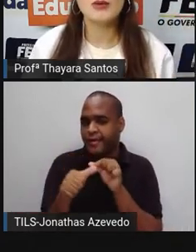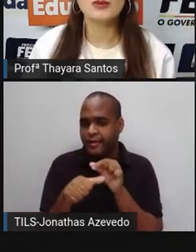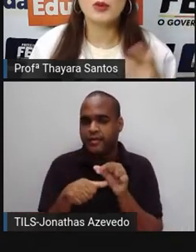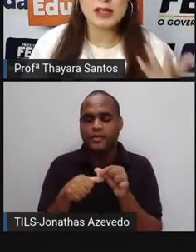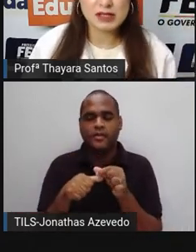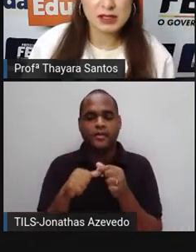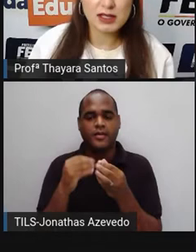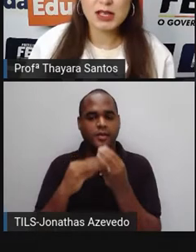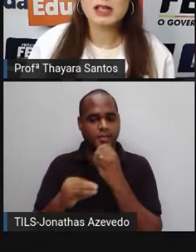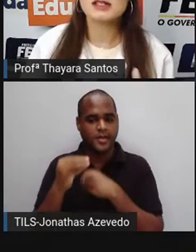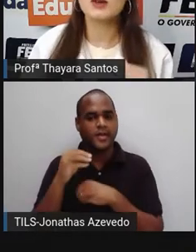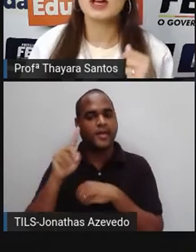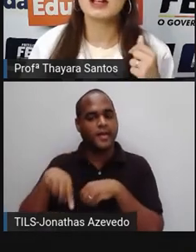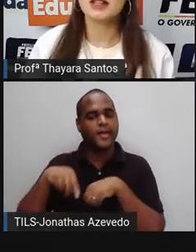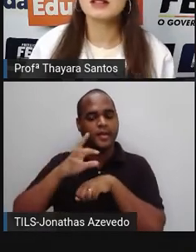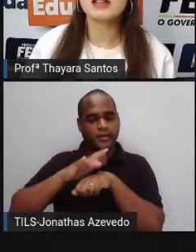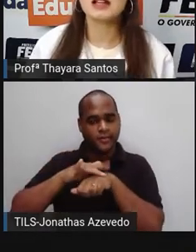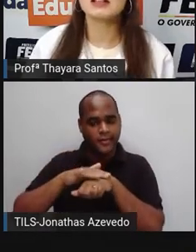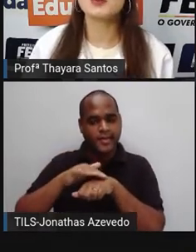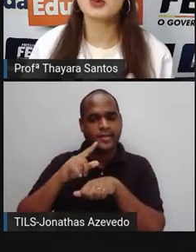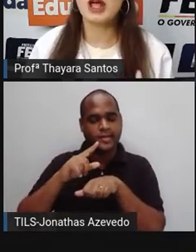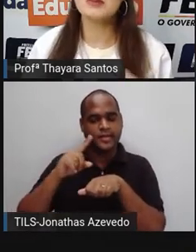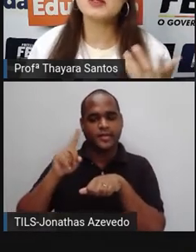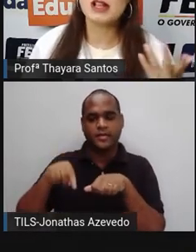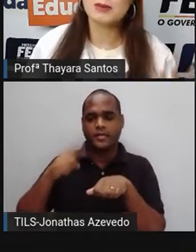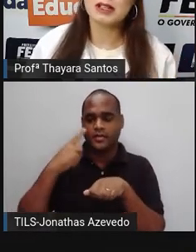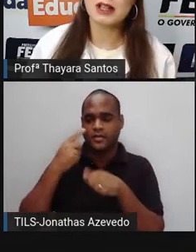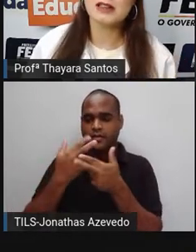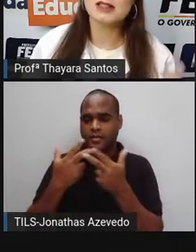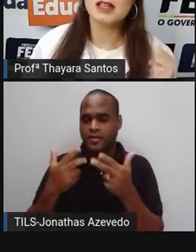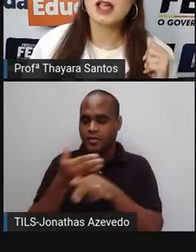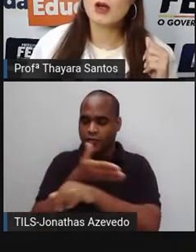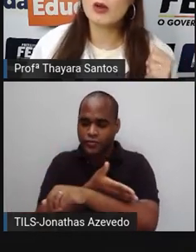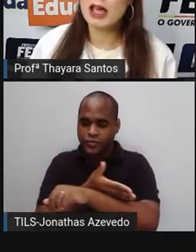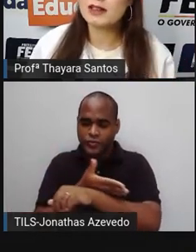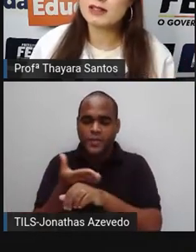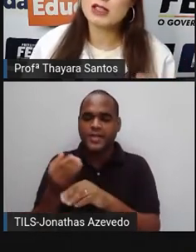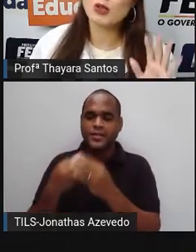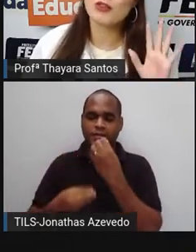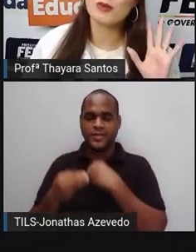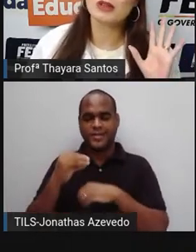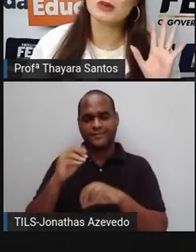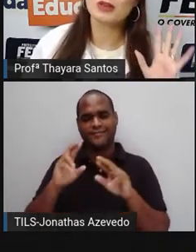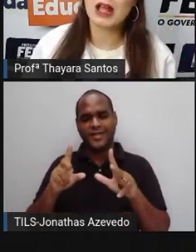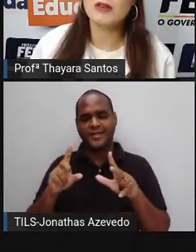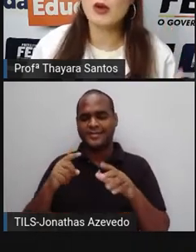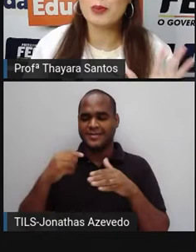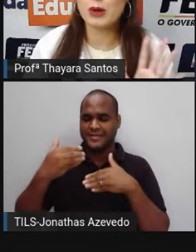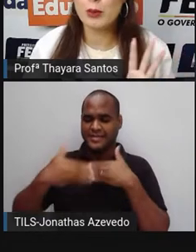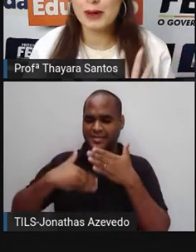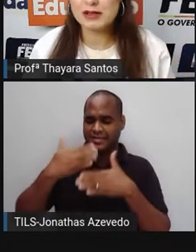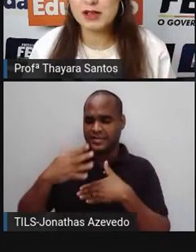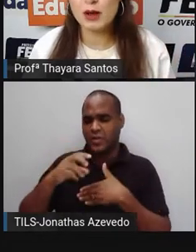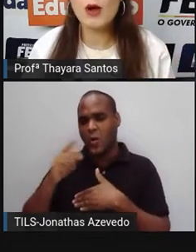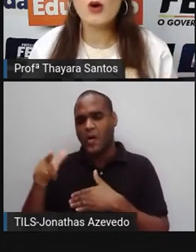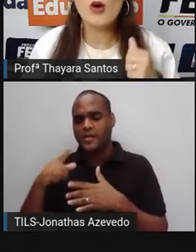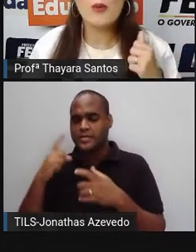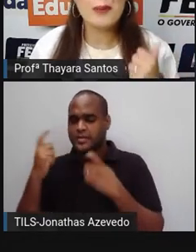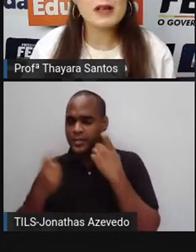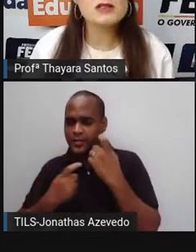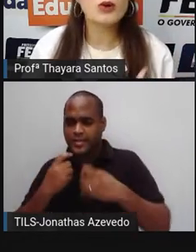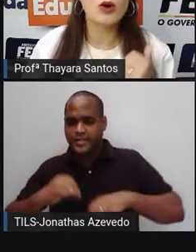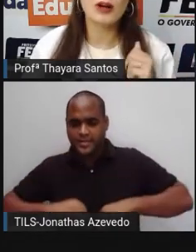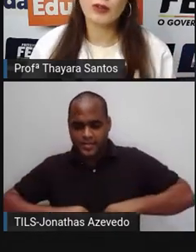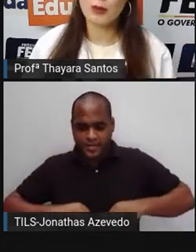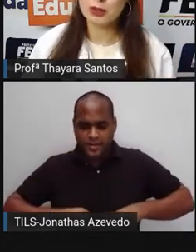são doenças que são caracterizadas por hábitos alimentares irregulares e sofrimento grave ou preocupação com